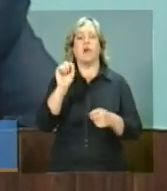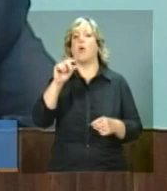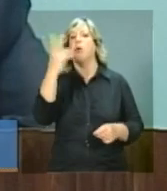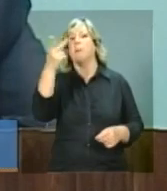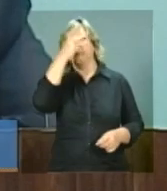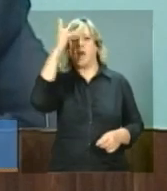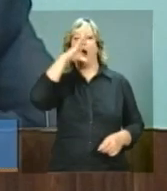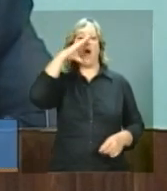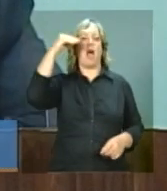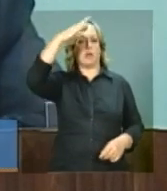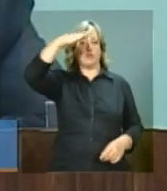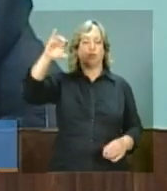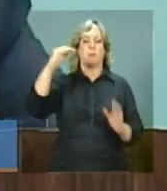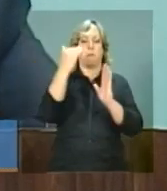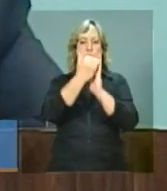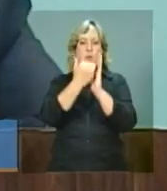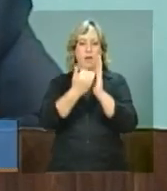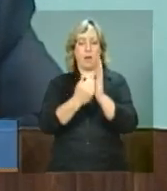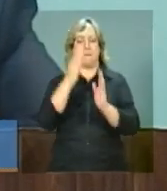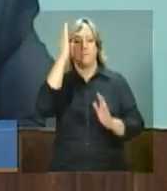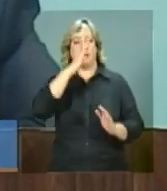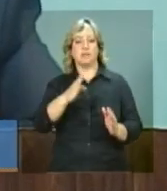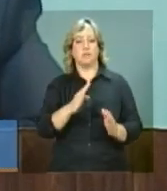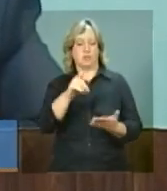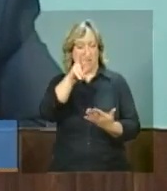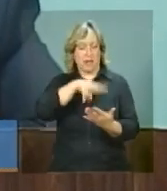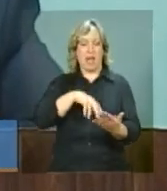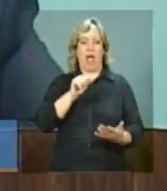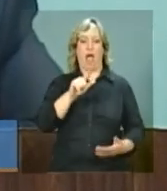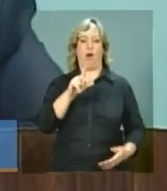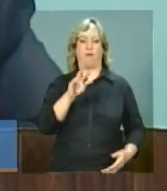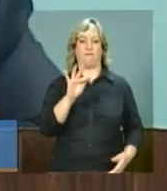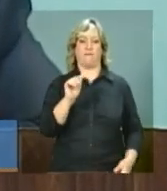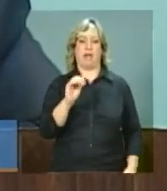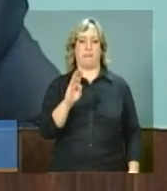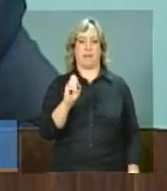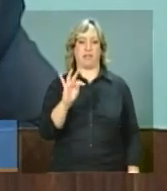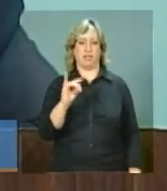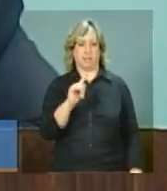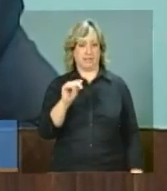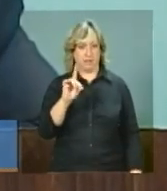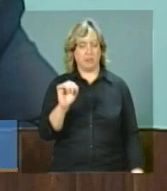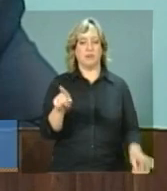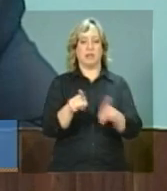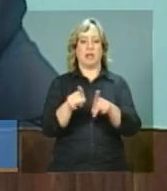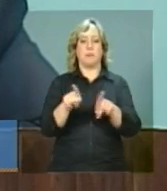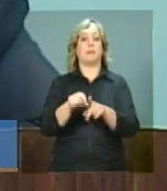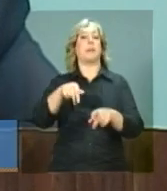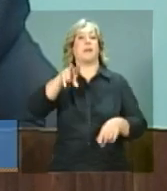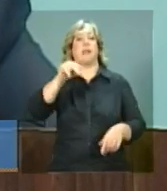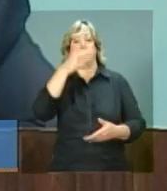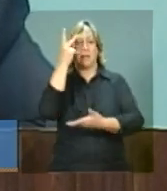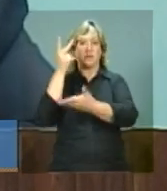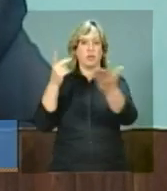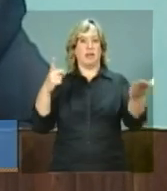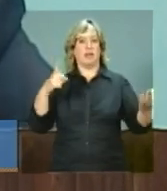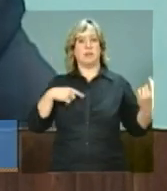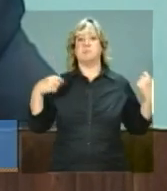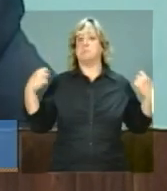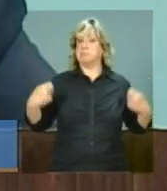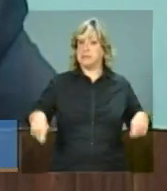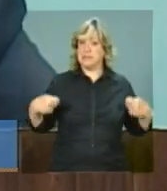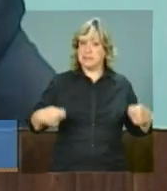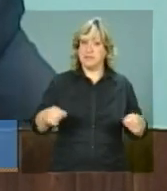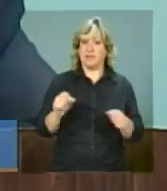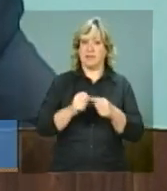no Programa Brasil Alfabetizado, para que a gente identifique quem são as pessoas que têm necessidade das intervenções e, a partir disso, no Programa Olhar